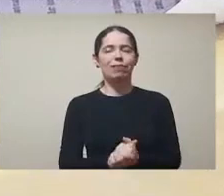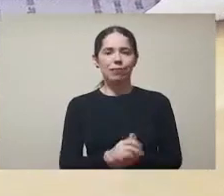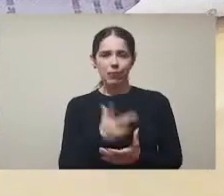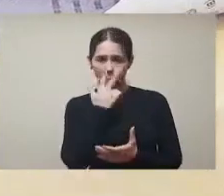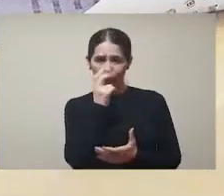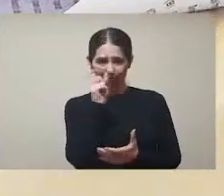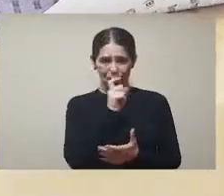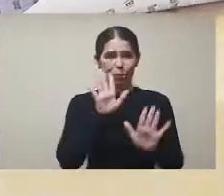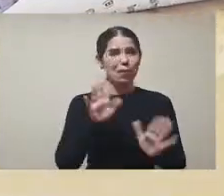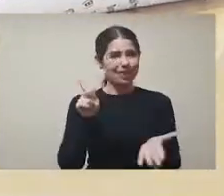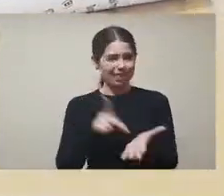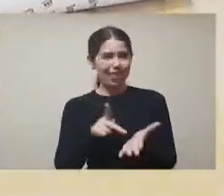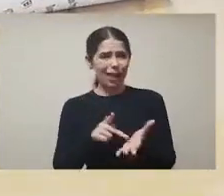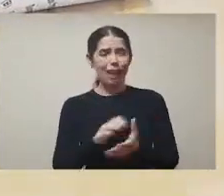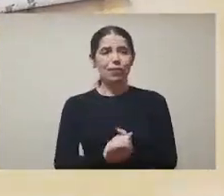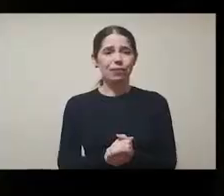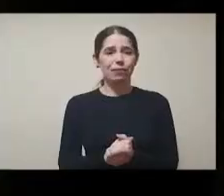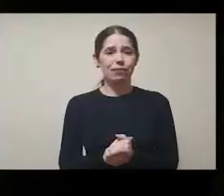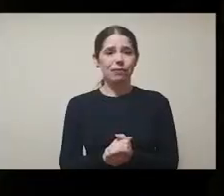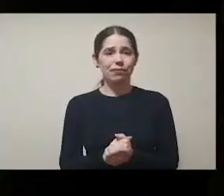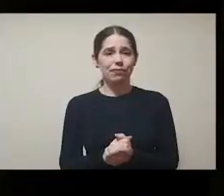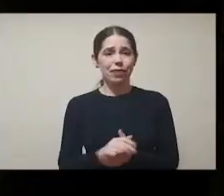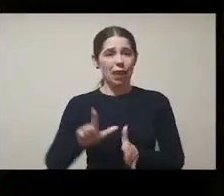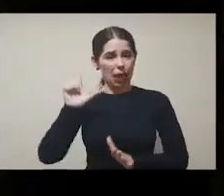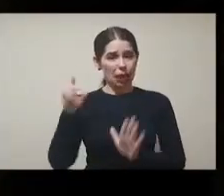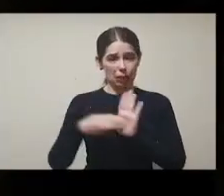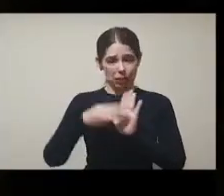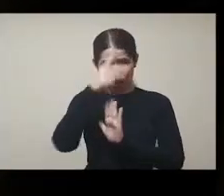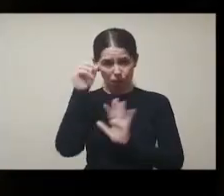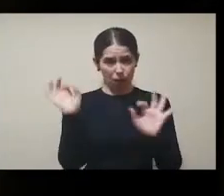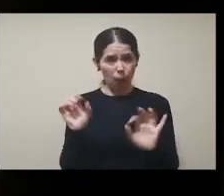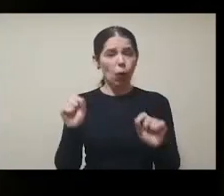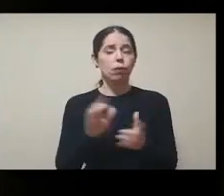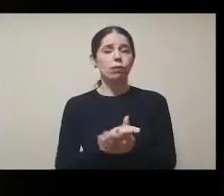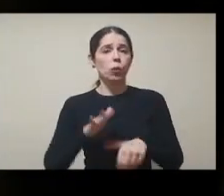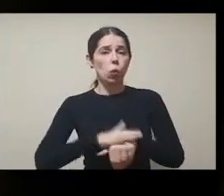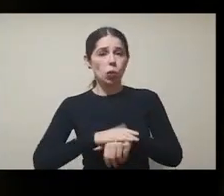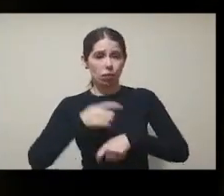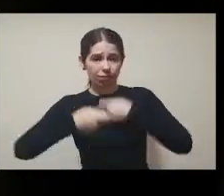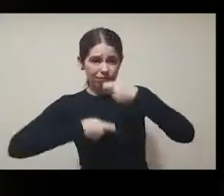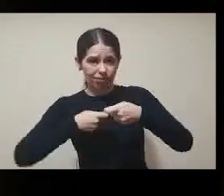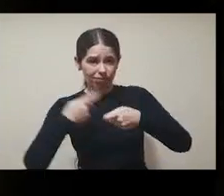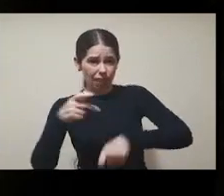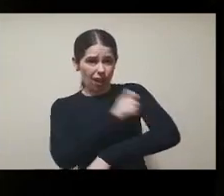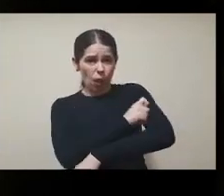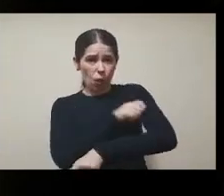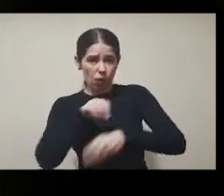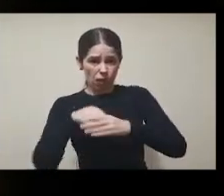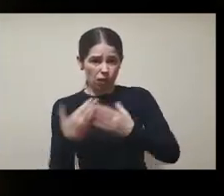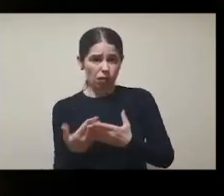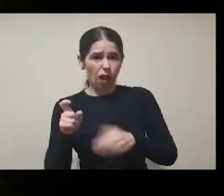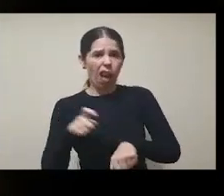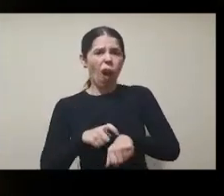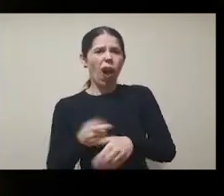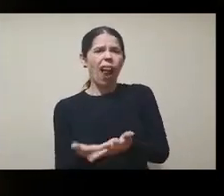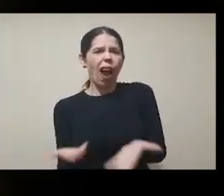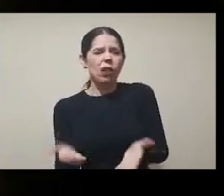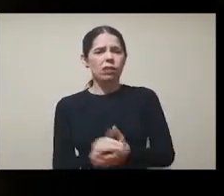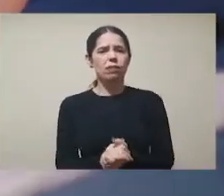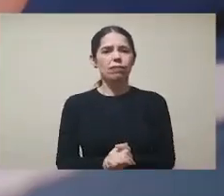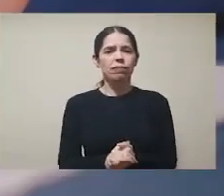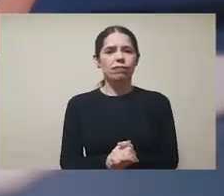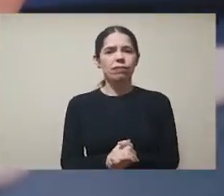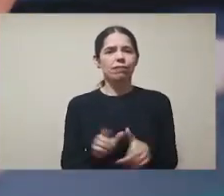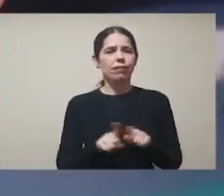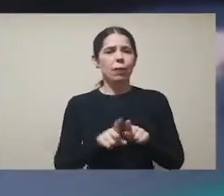Parece até mentira, mas é verdade. Antes de Marquesã, o tempo das refeições dos alunos era computado como hora